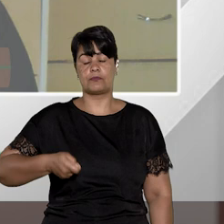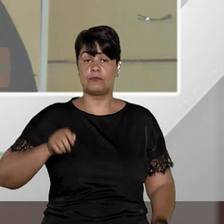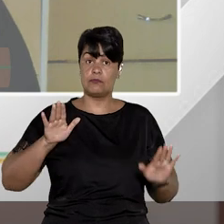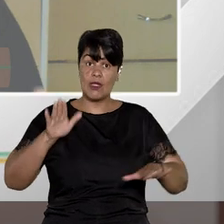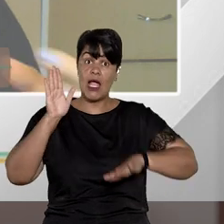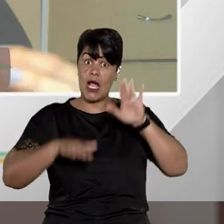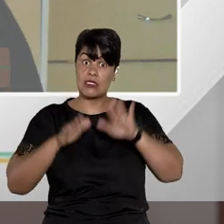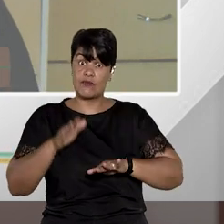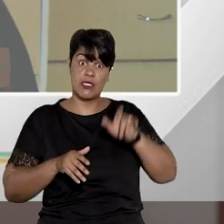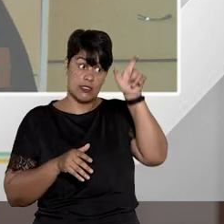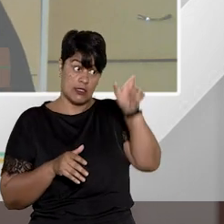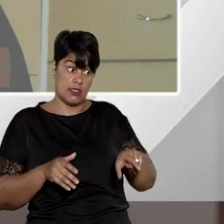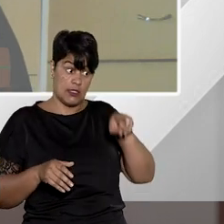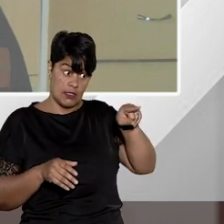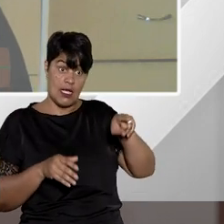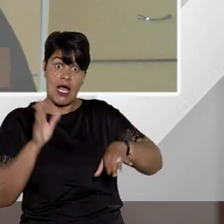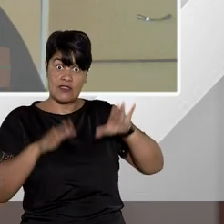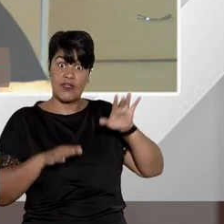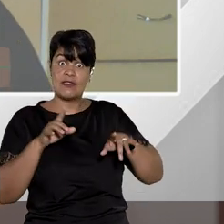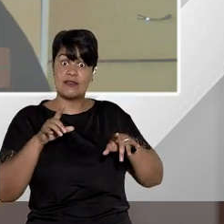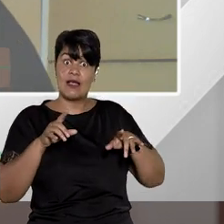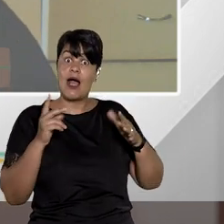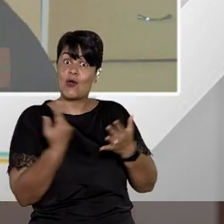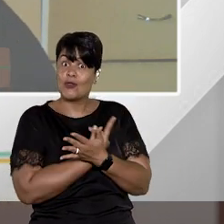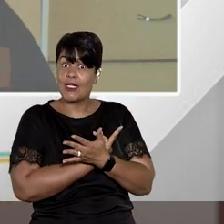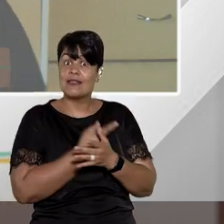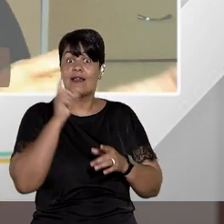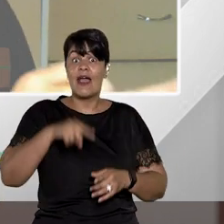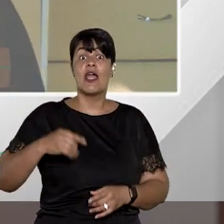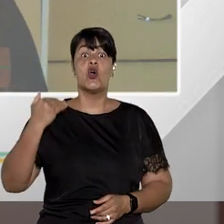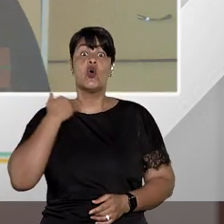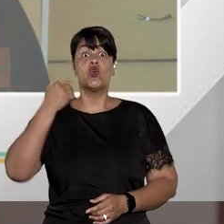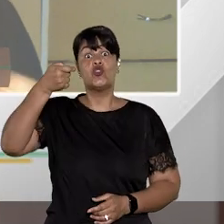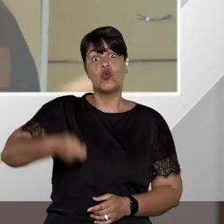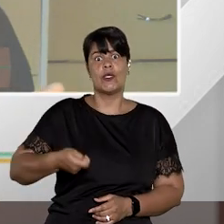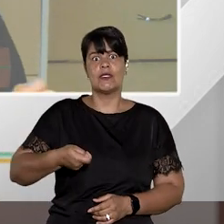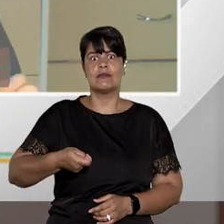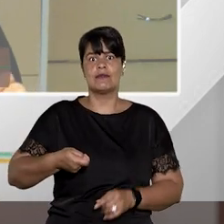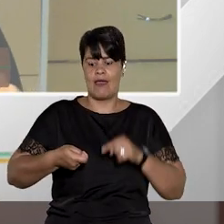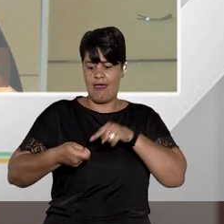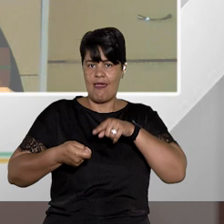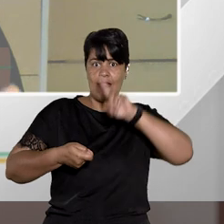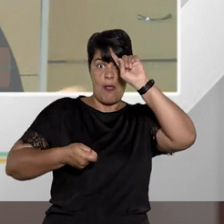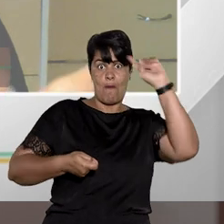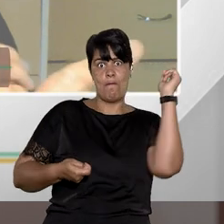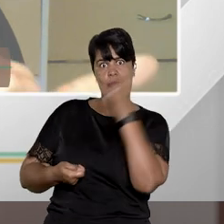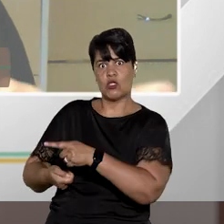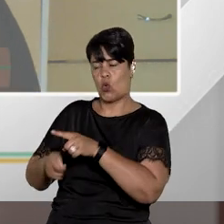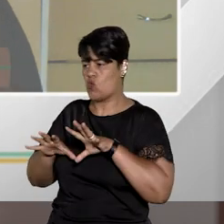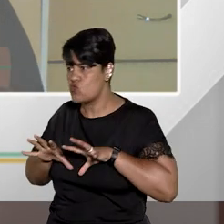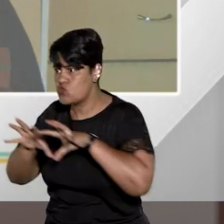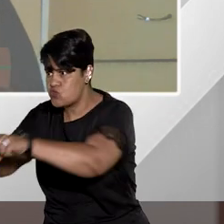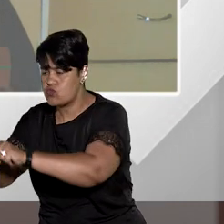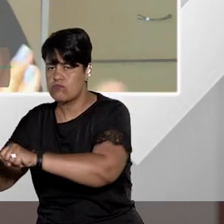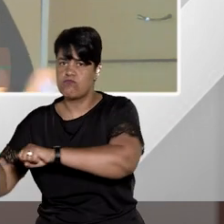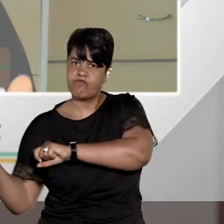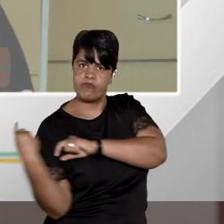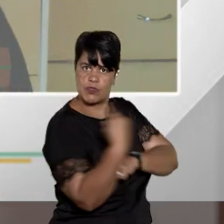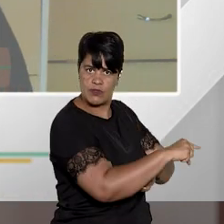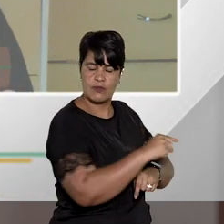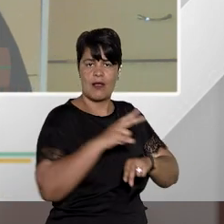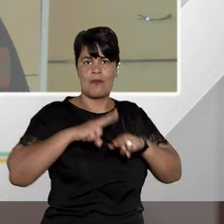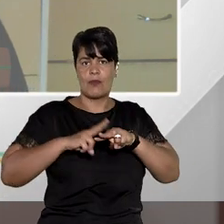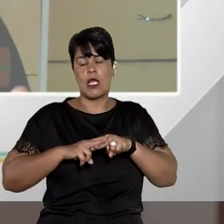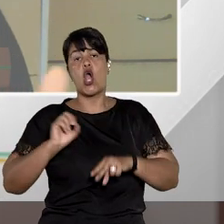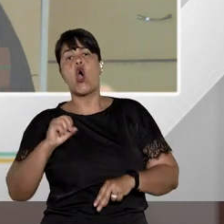a autoridade coatora seja o juiz de direito. Então, foi o juiz de direito que determinou a condução coercitiva ou que determinou